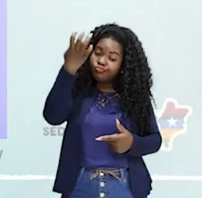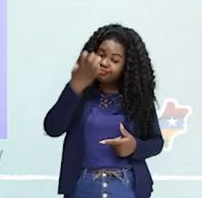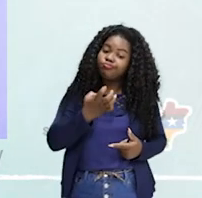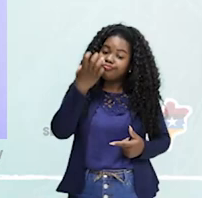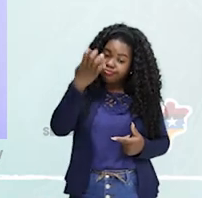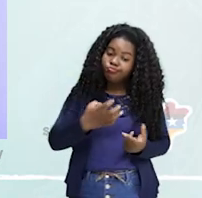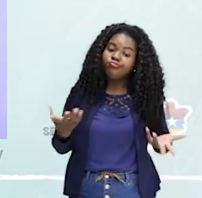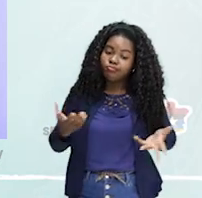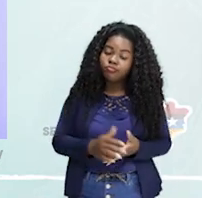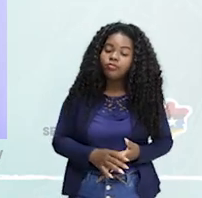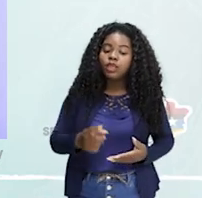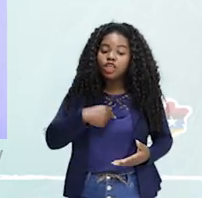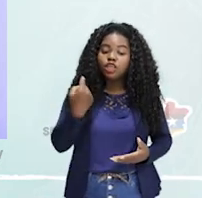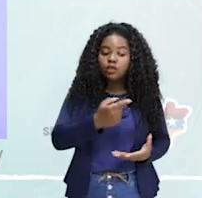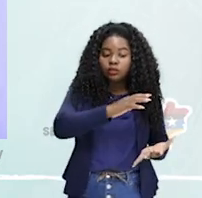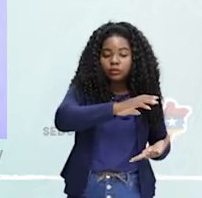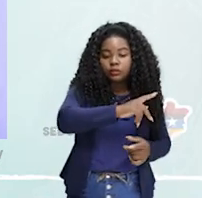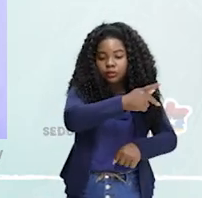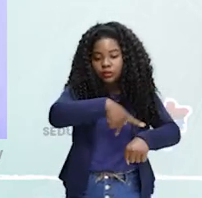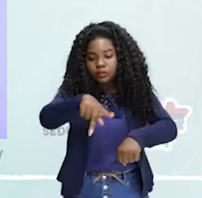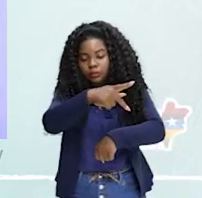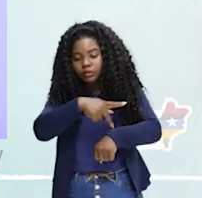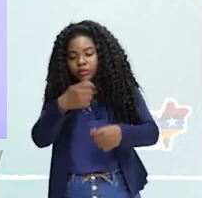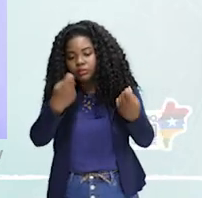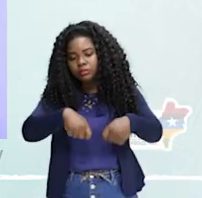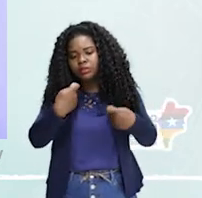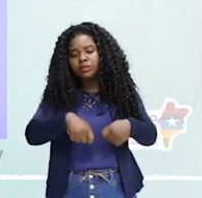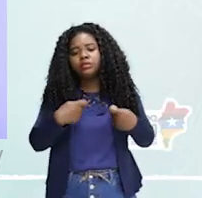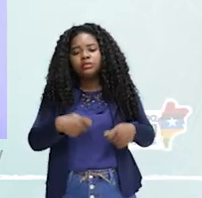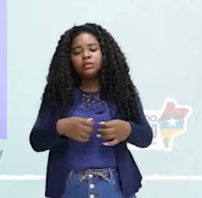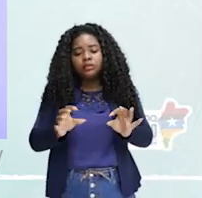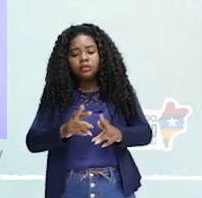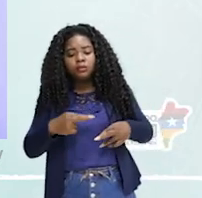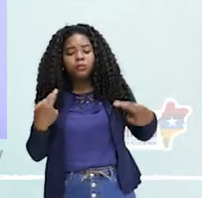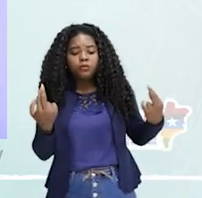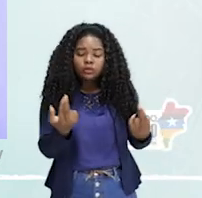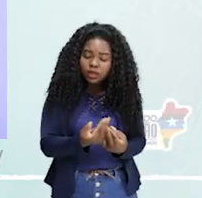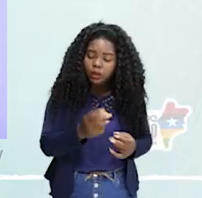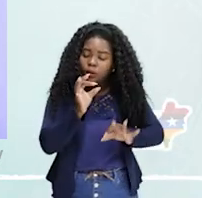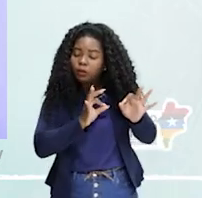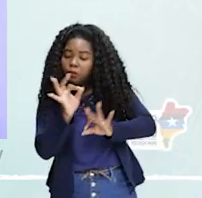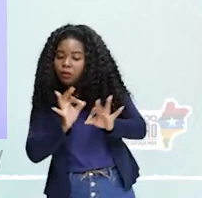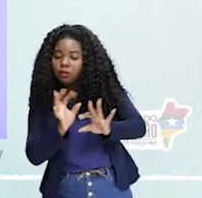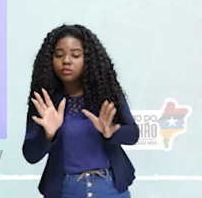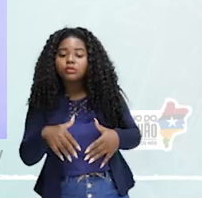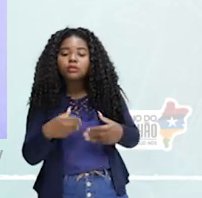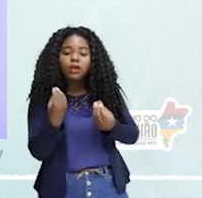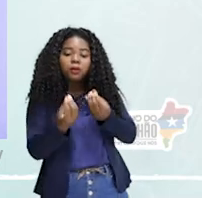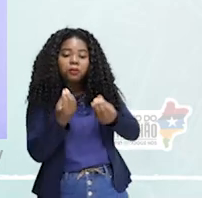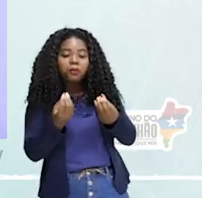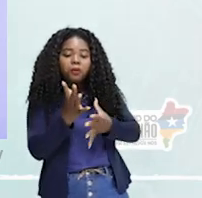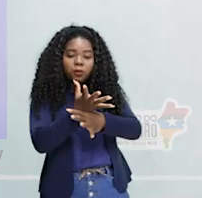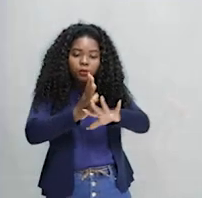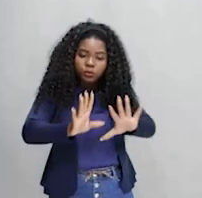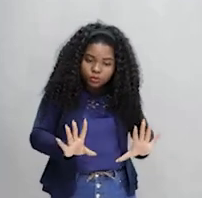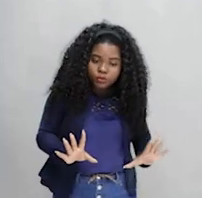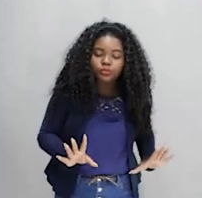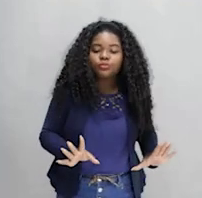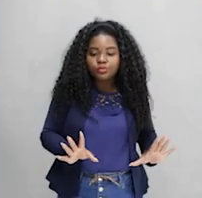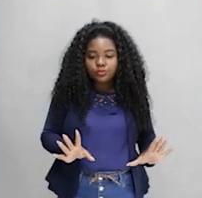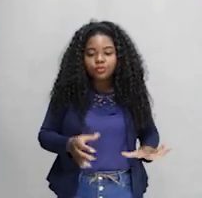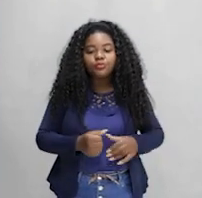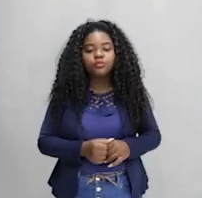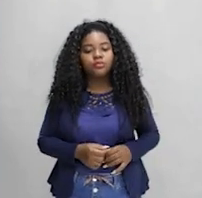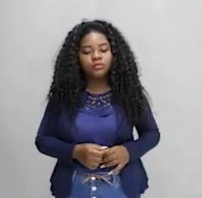nos comprometer realmente a combater essa problemática. E aí, o Protocolo de Quioto, galera, ele vai estabelecer